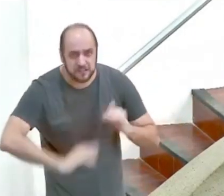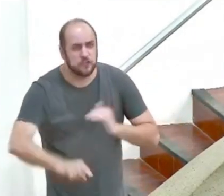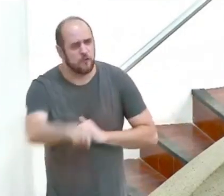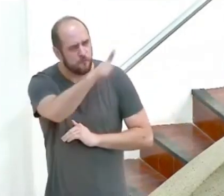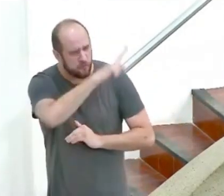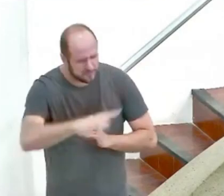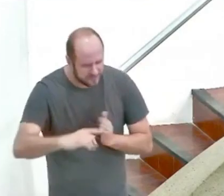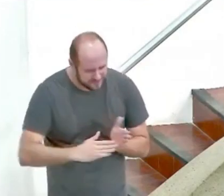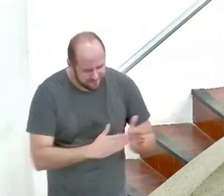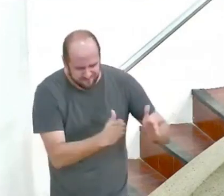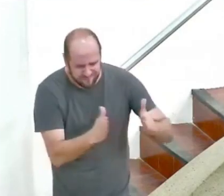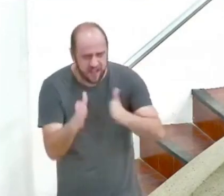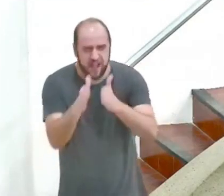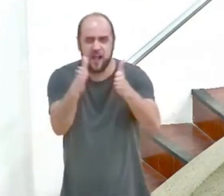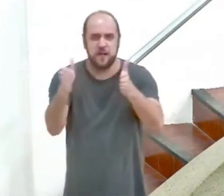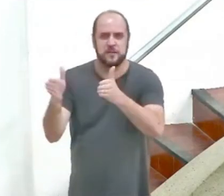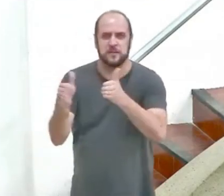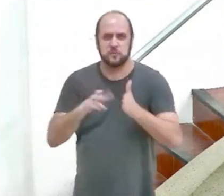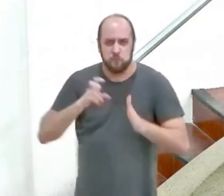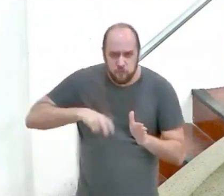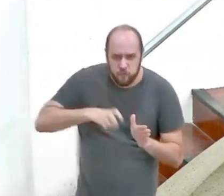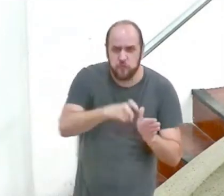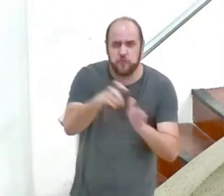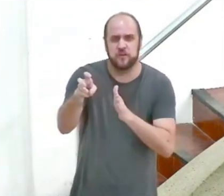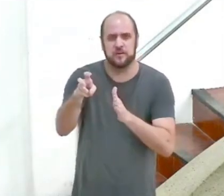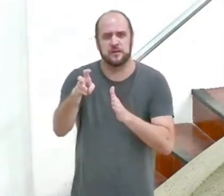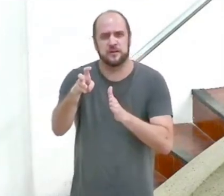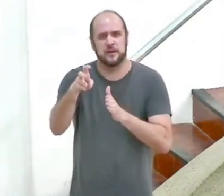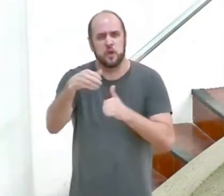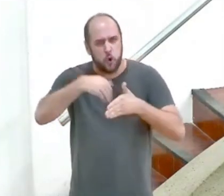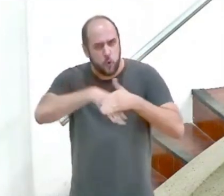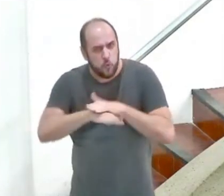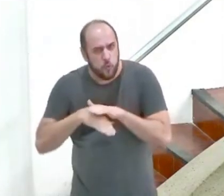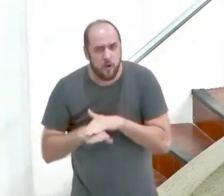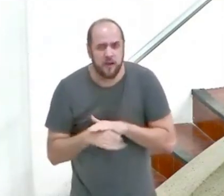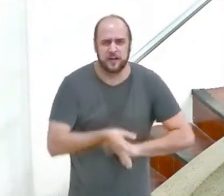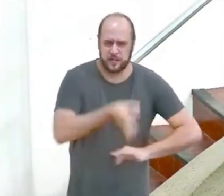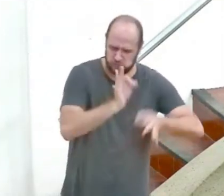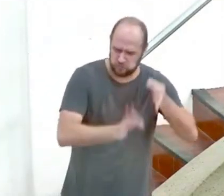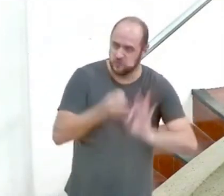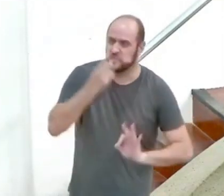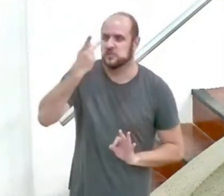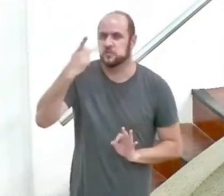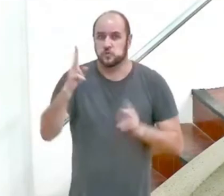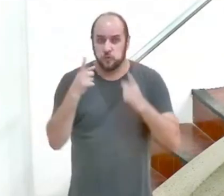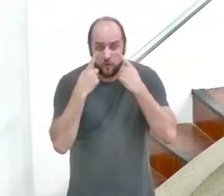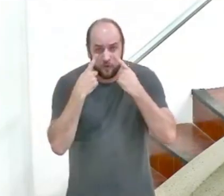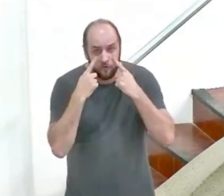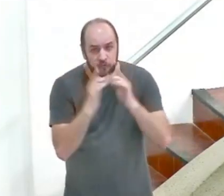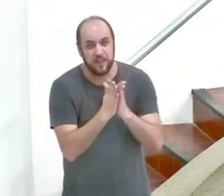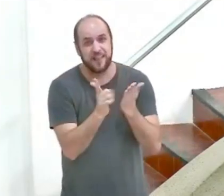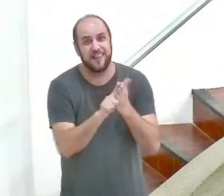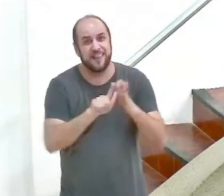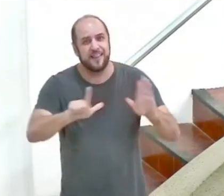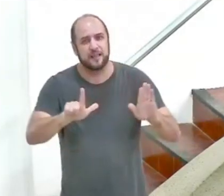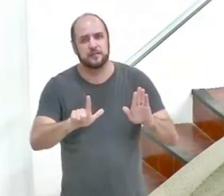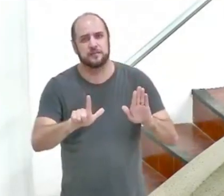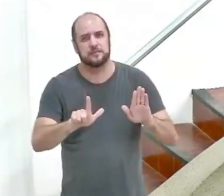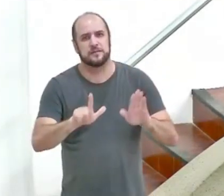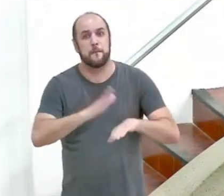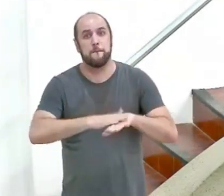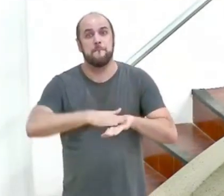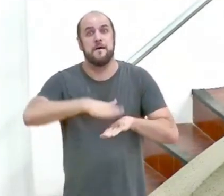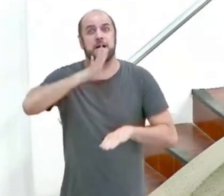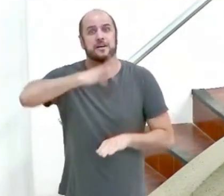estatutos guardeis os meus juízos e os observeis e ainda porei em vós o meu Espírito e